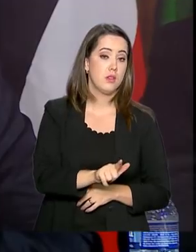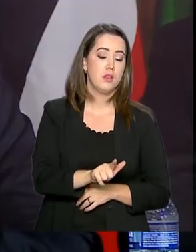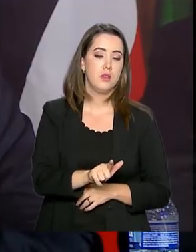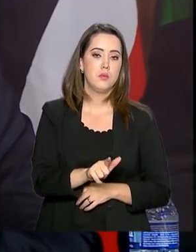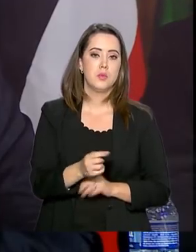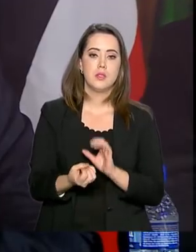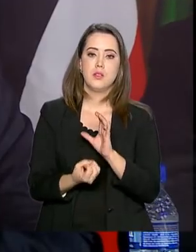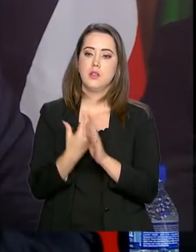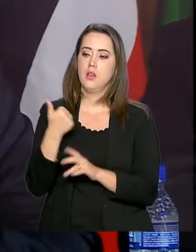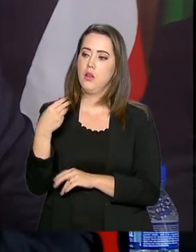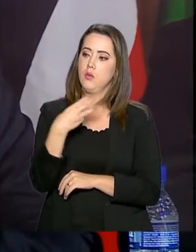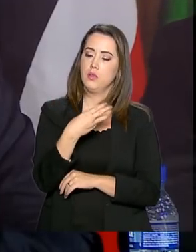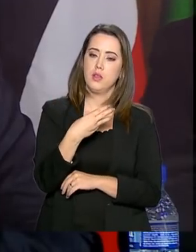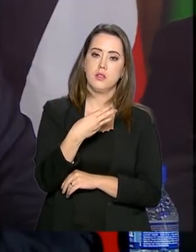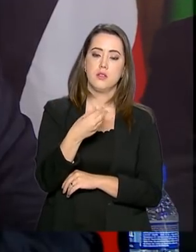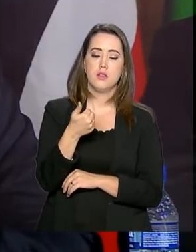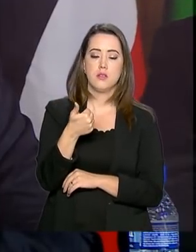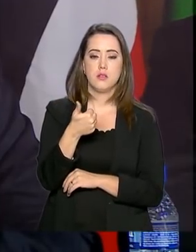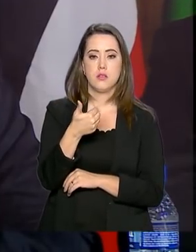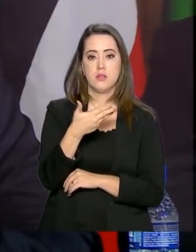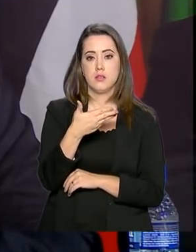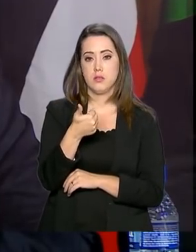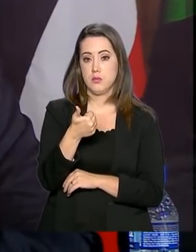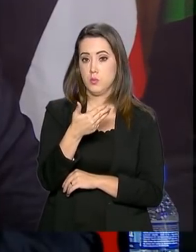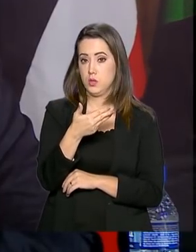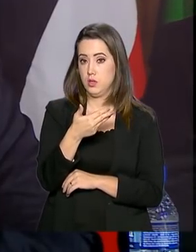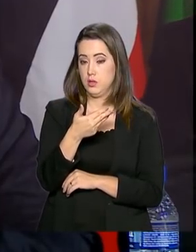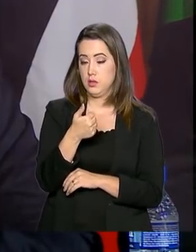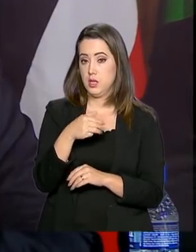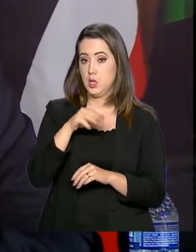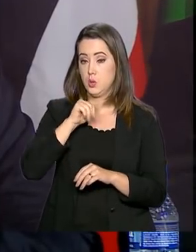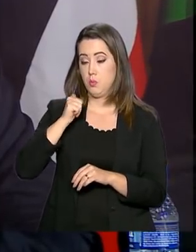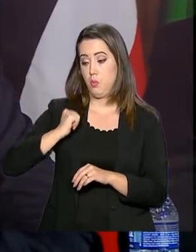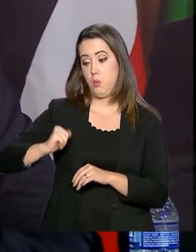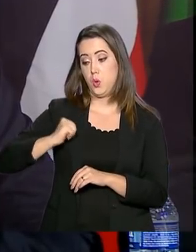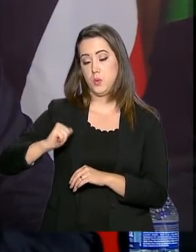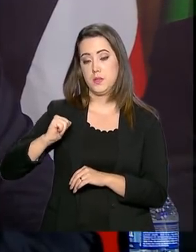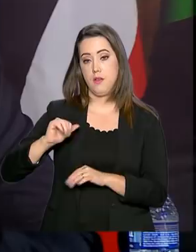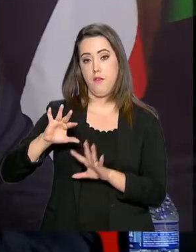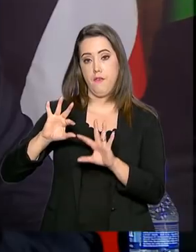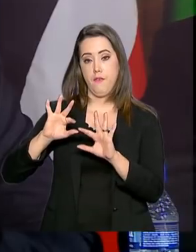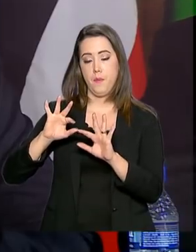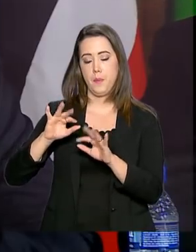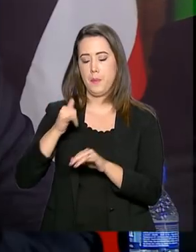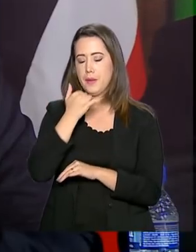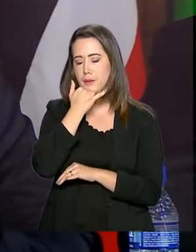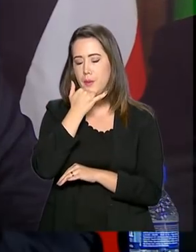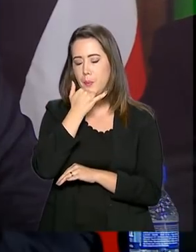criar o 13º salário para o Bolsa Família. Só essa